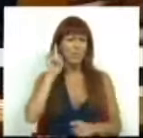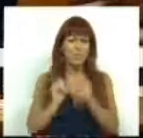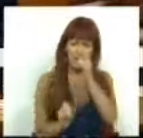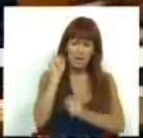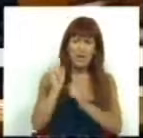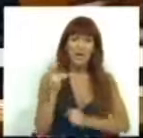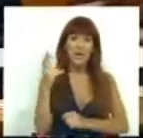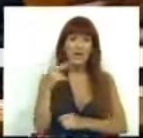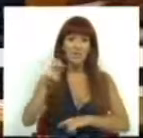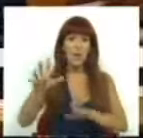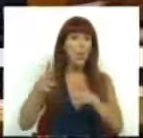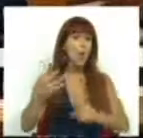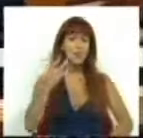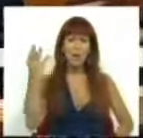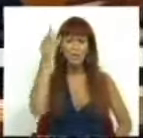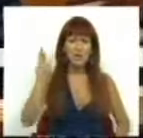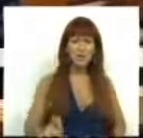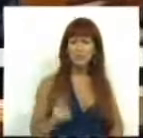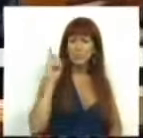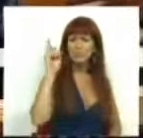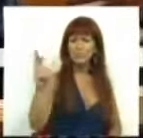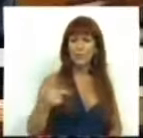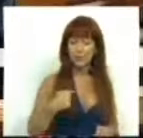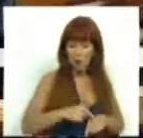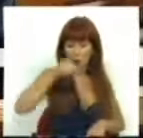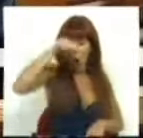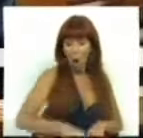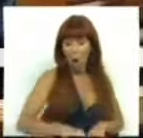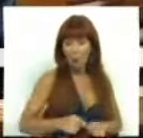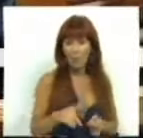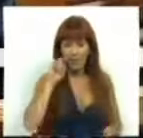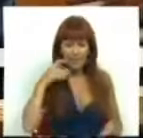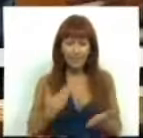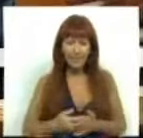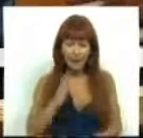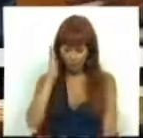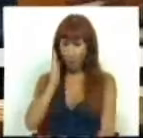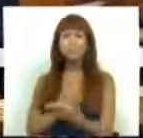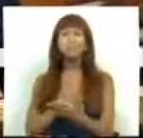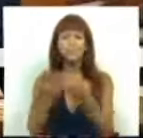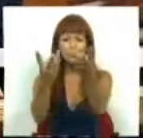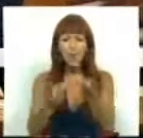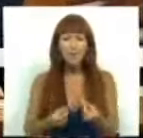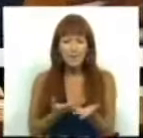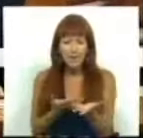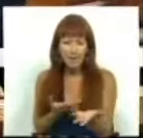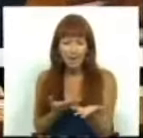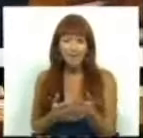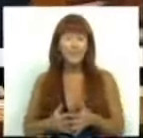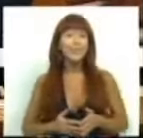do IVA, quase 4 pontos percentuais no imediato, para garantir a neutralidade orçamental.